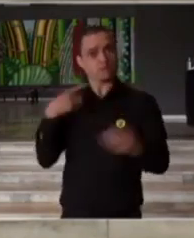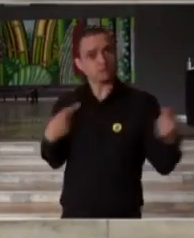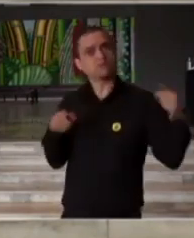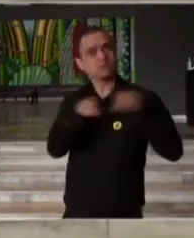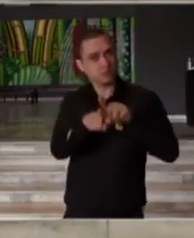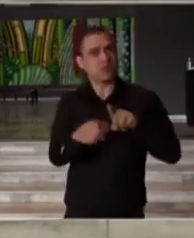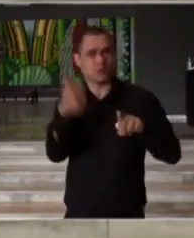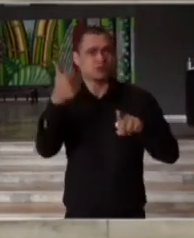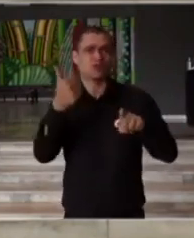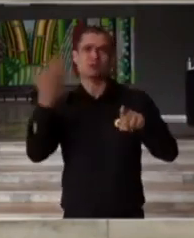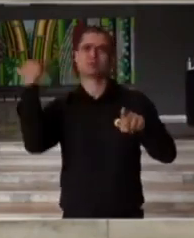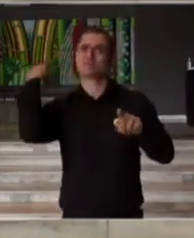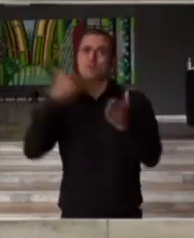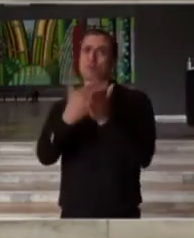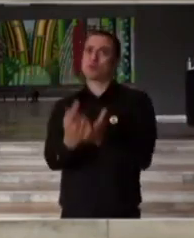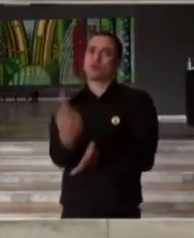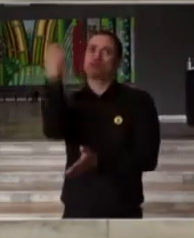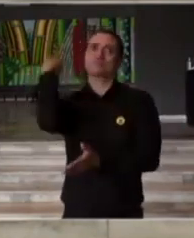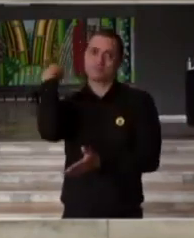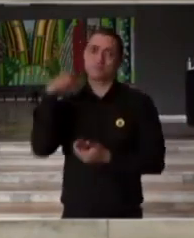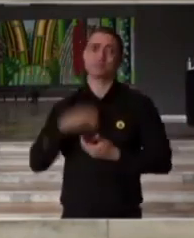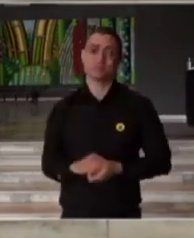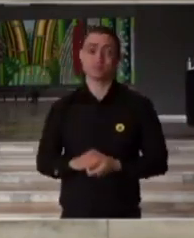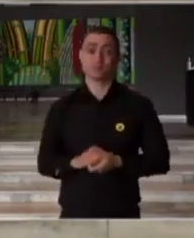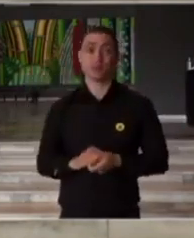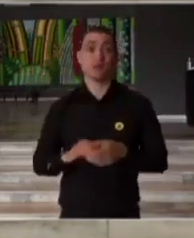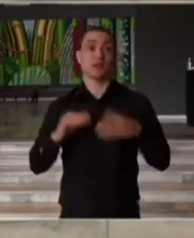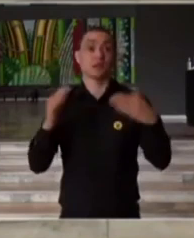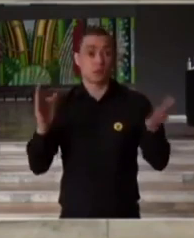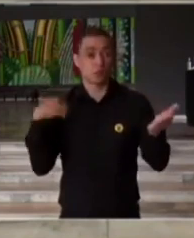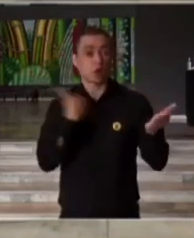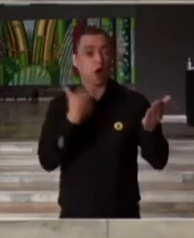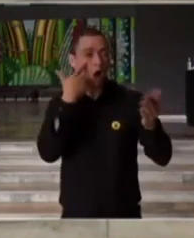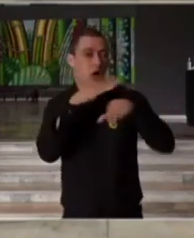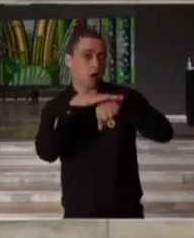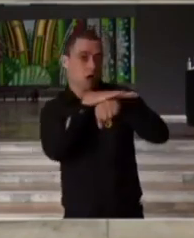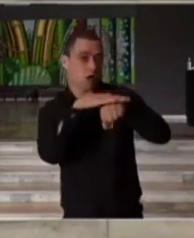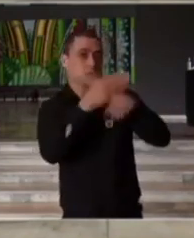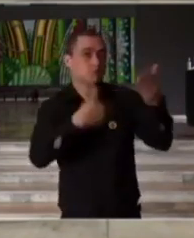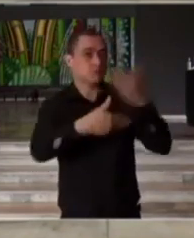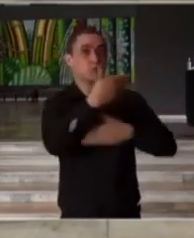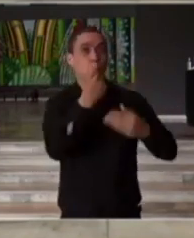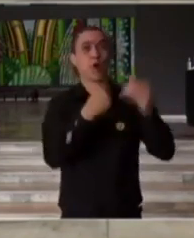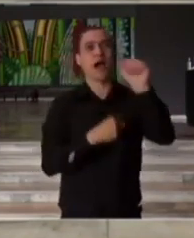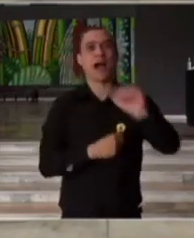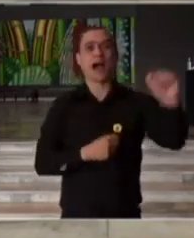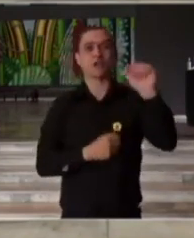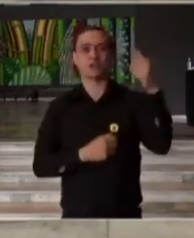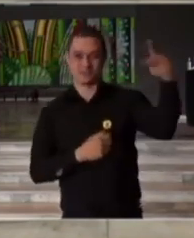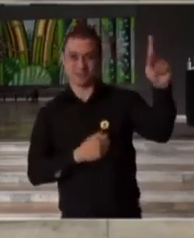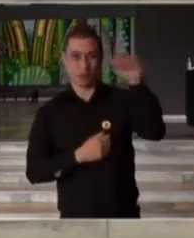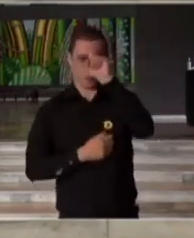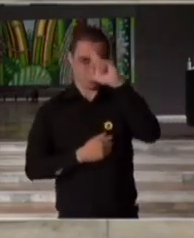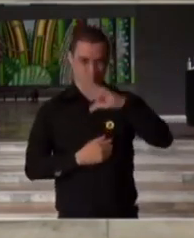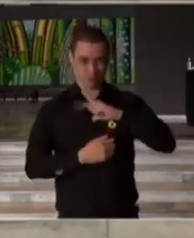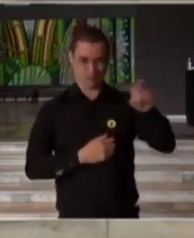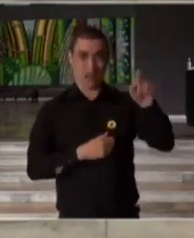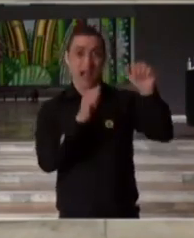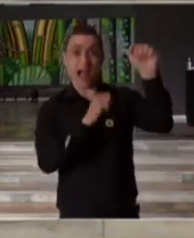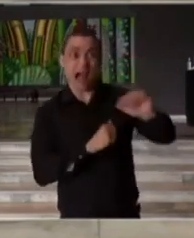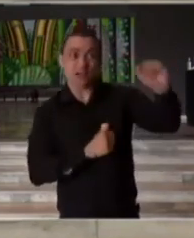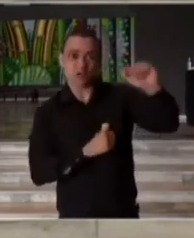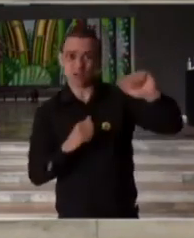evidente desde então. Nós estamos conversando através das associações que representam os hospitais